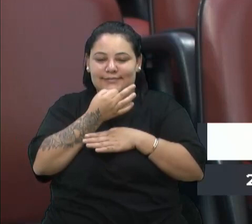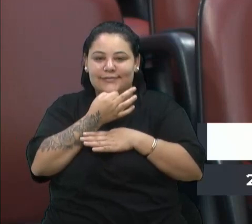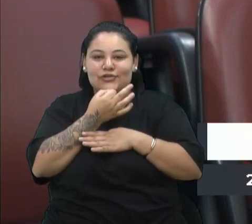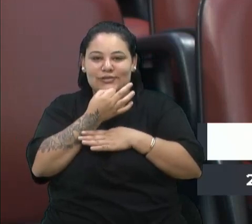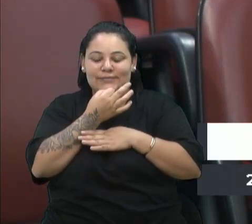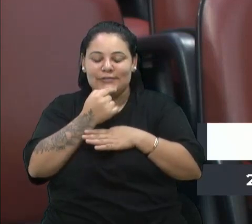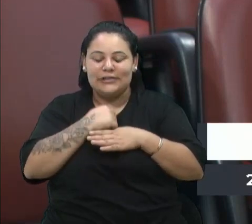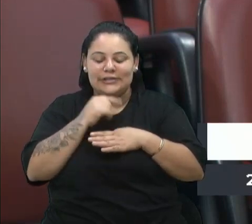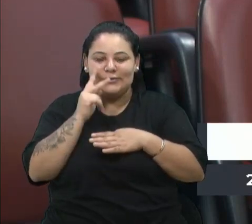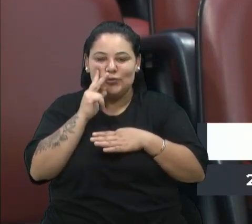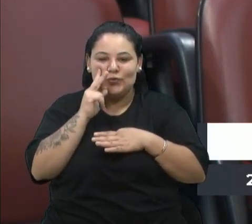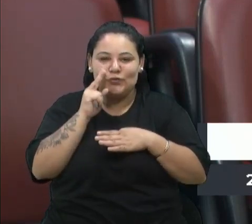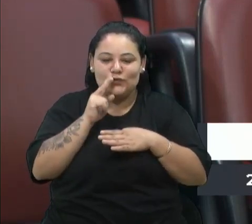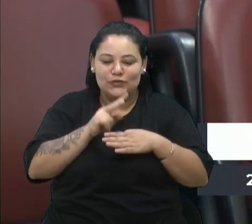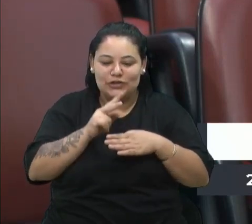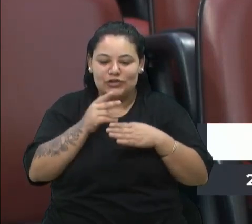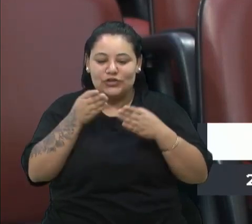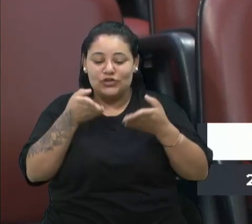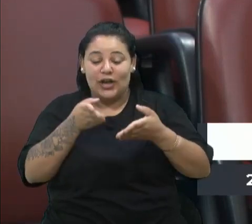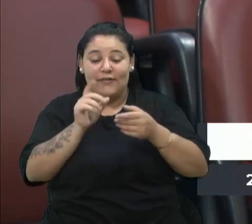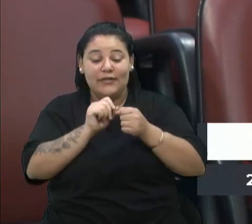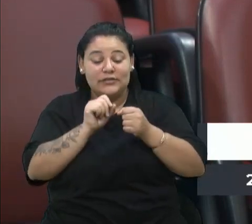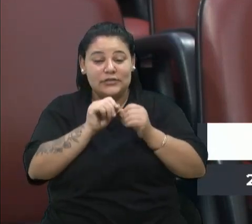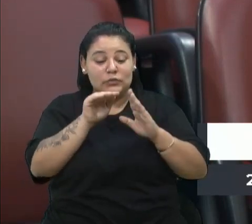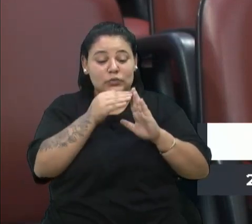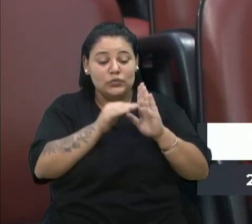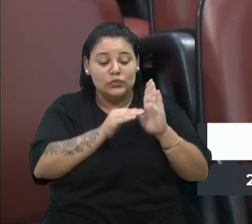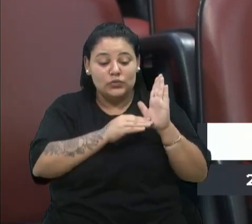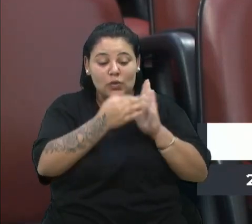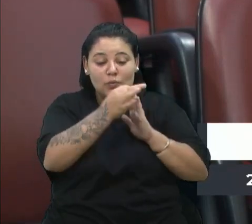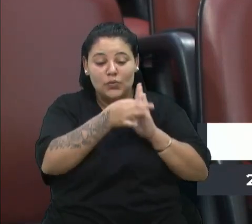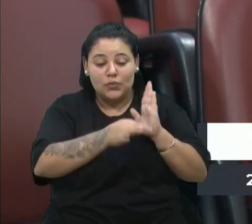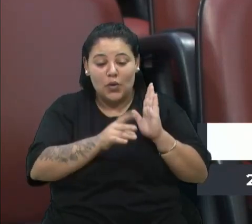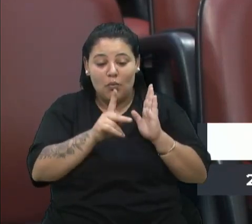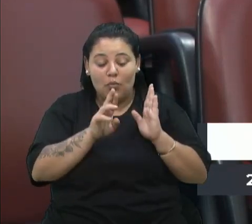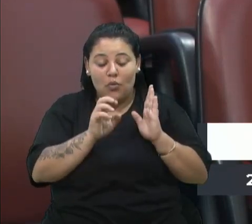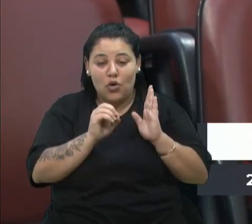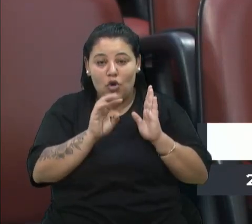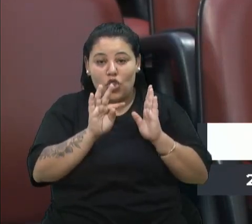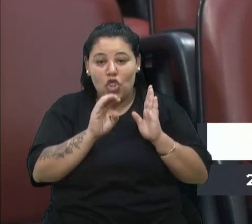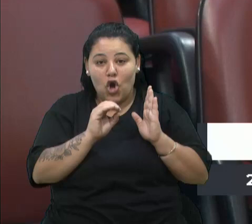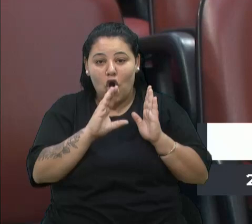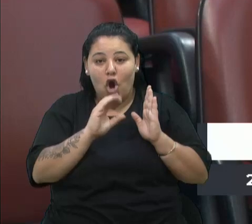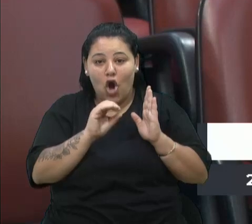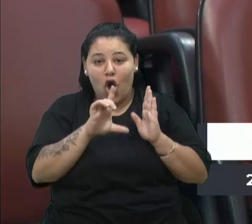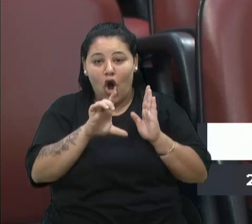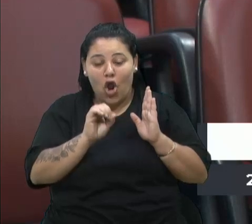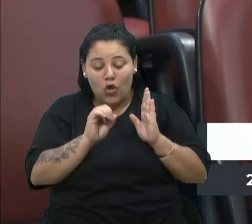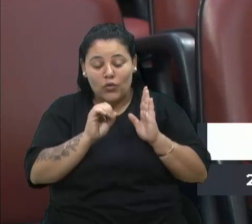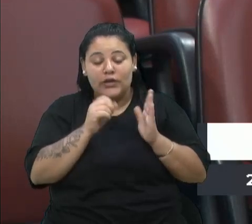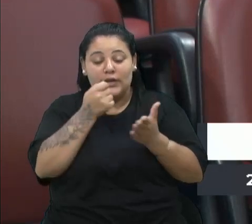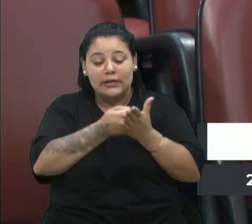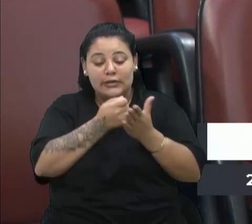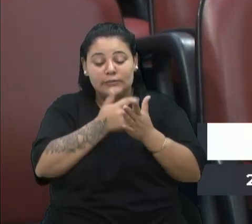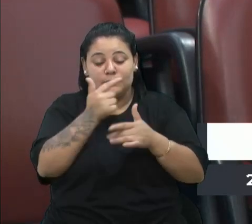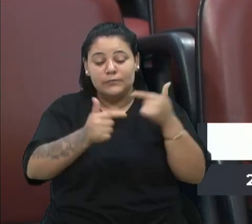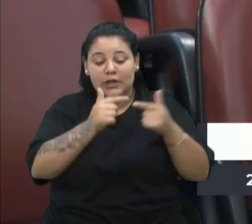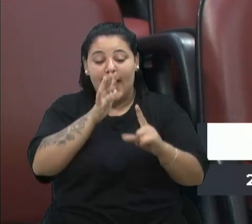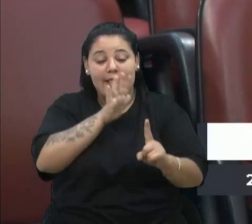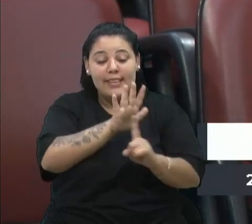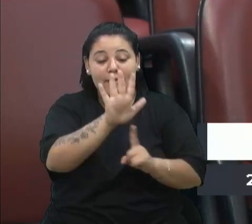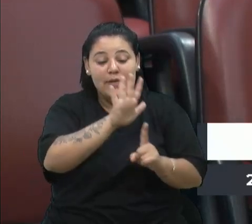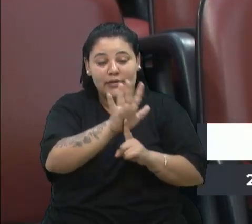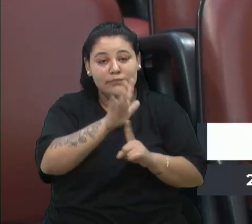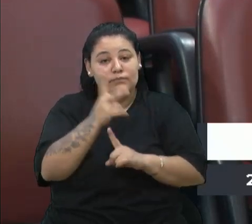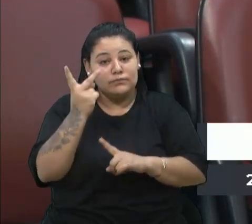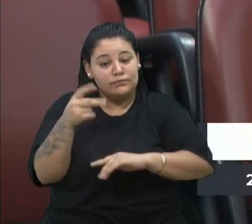E eu venho vindo fazendo os protocolos e trabalhando em cima das demandas da BR-116 e Rota do Sol. Surgiu a